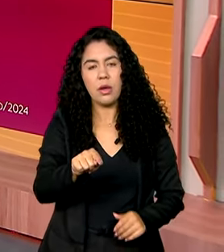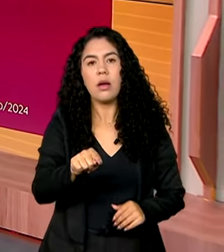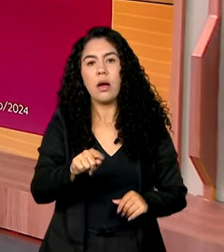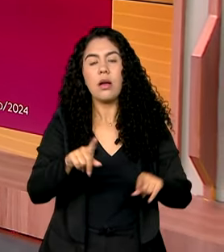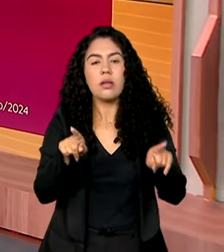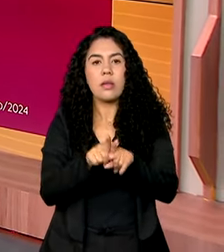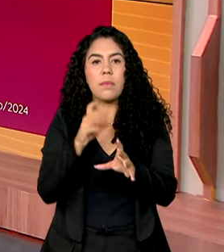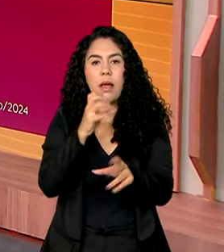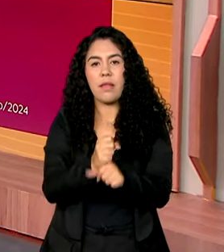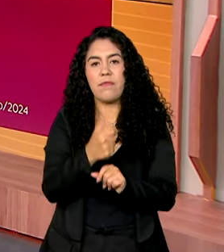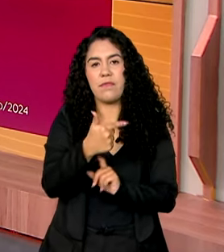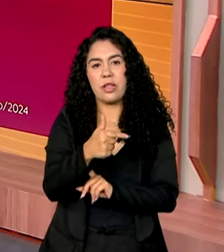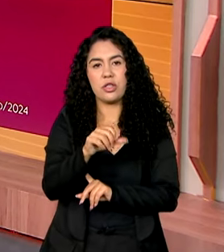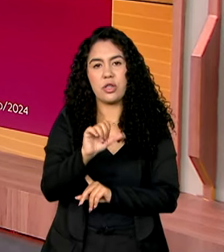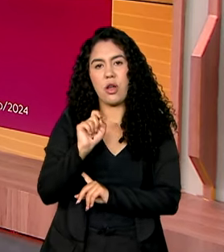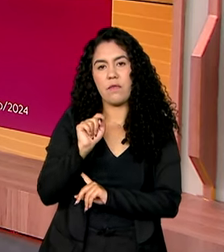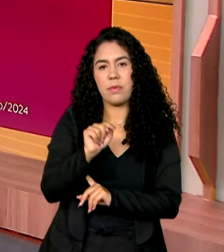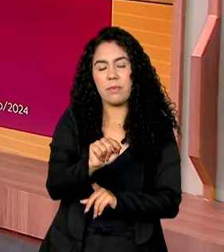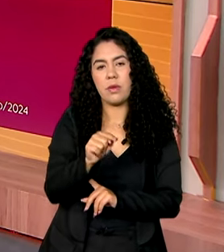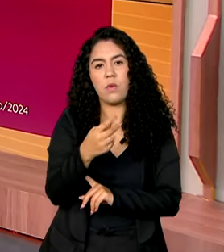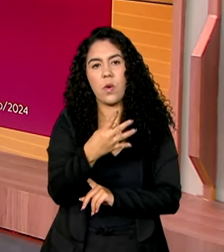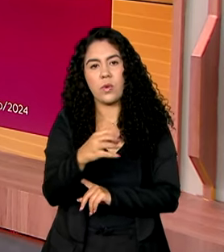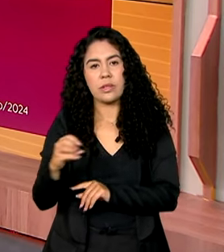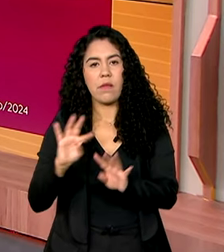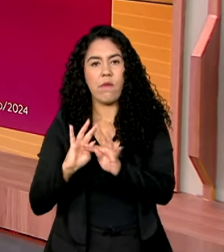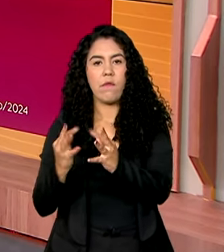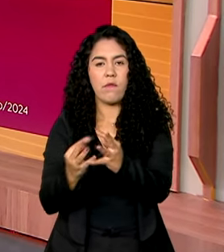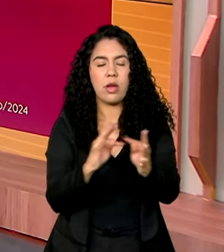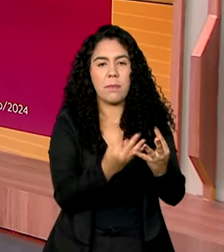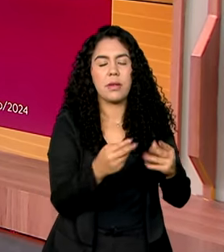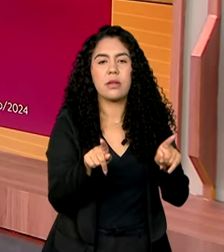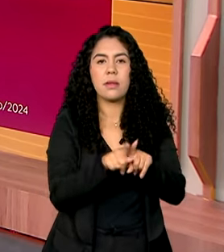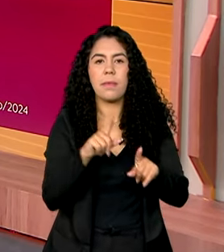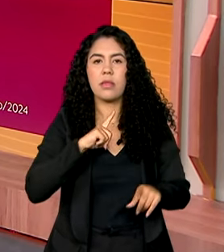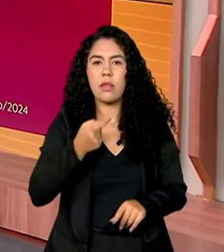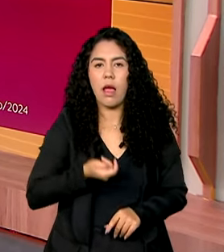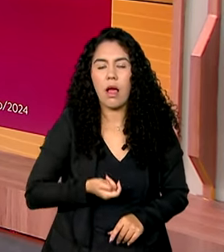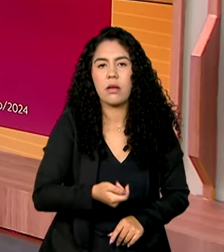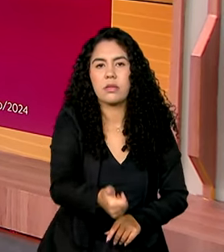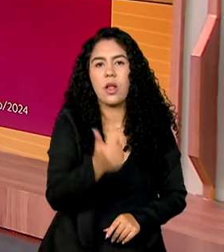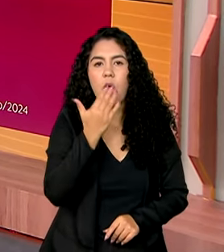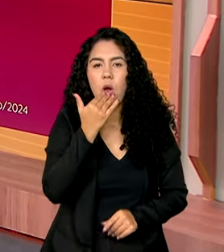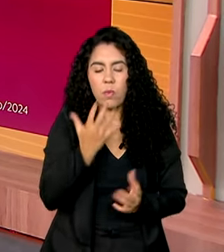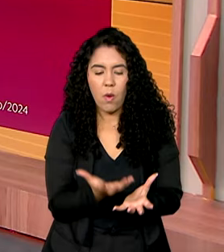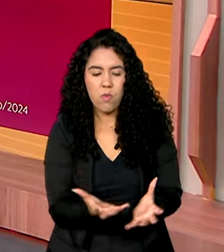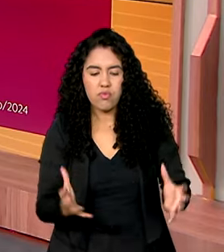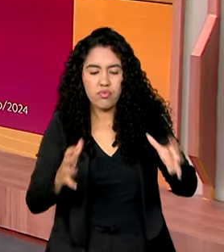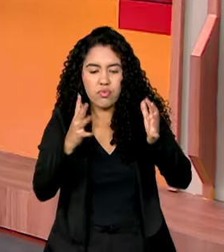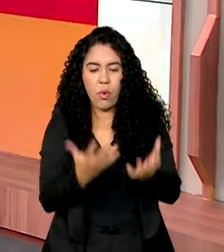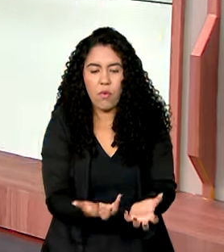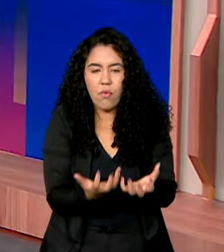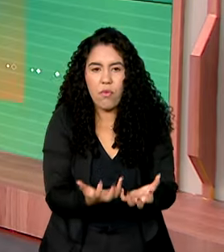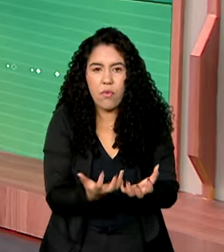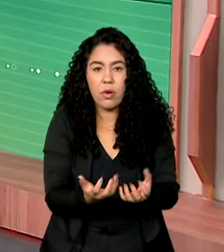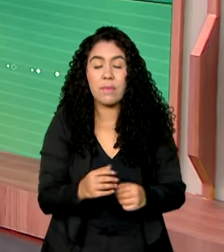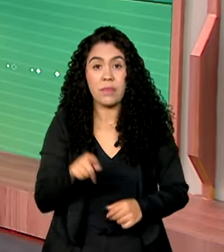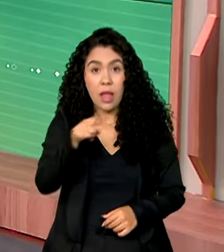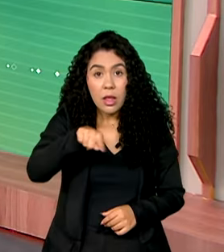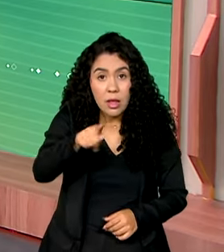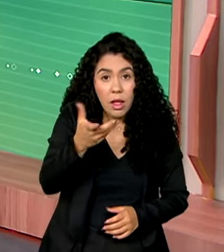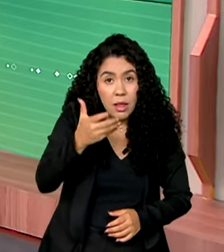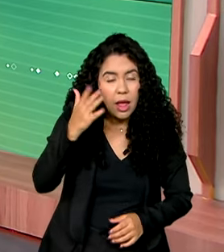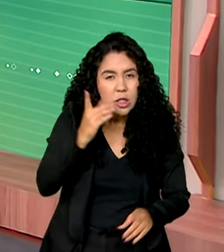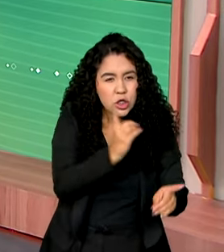de 29 mil e 400 famílias recebem o auxílio gás em Belfar Roxo. Se você quer